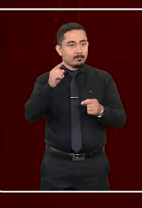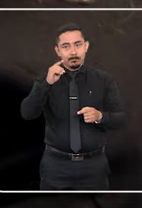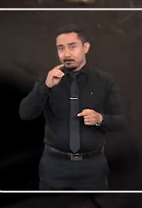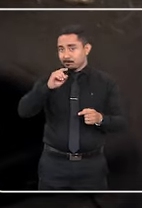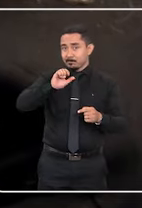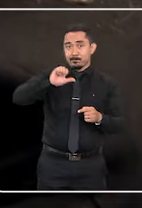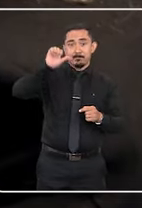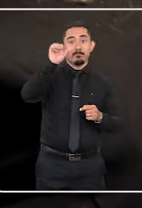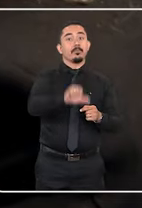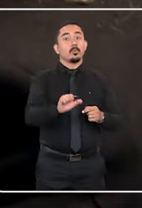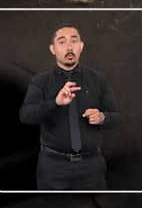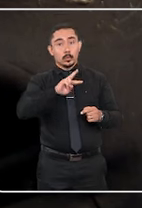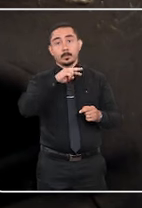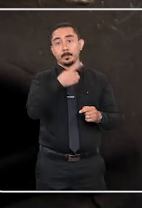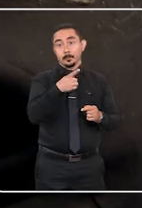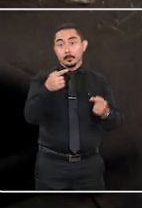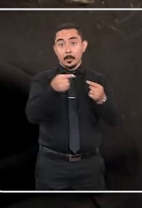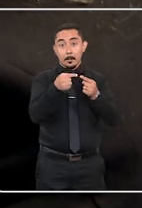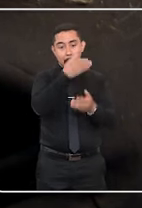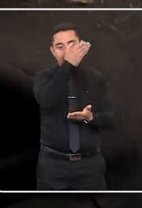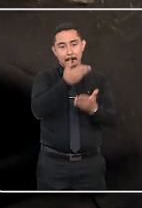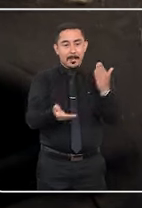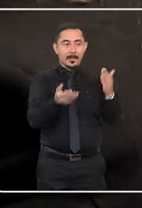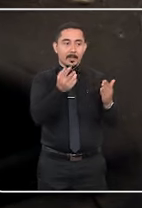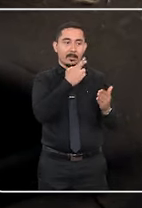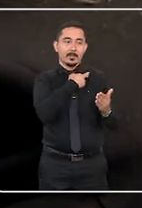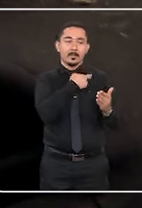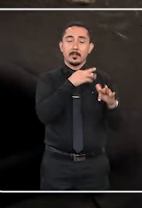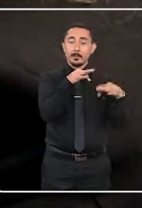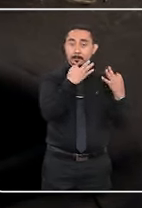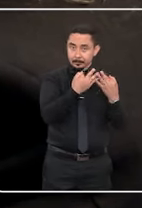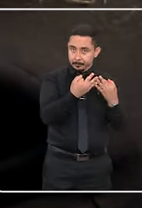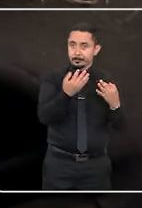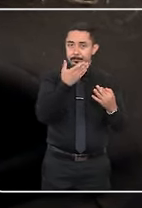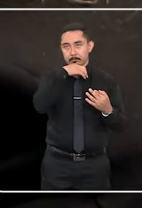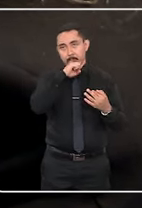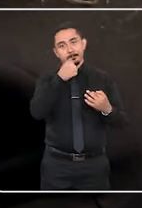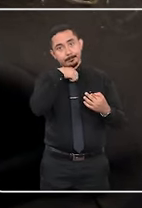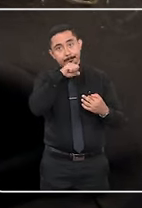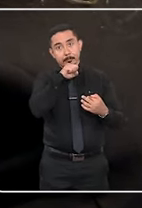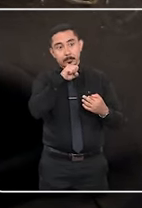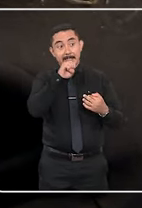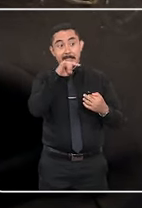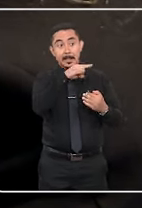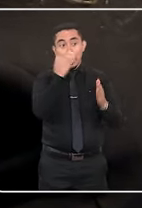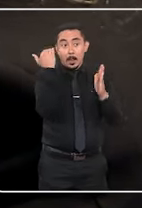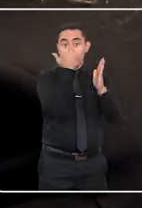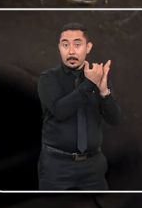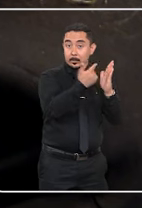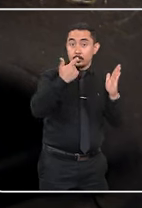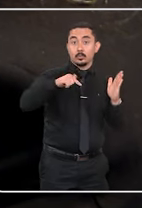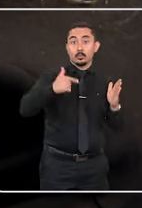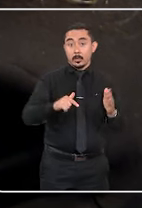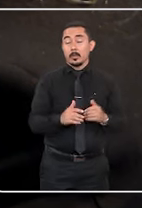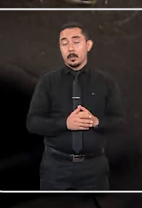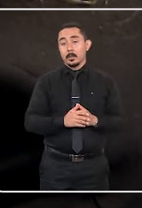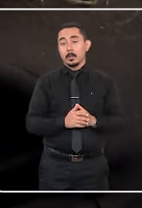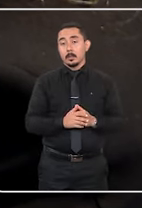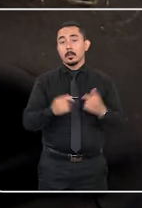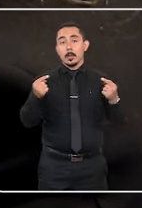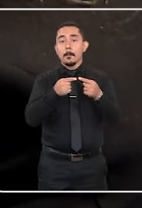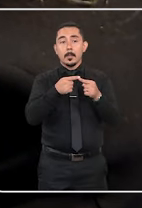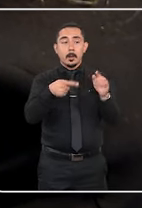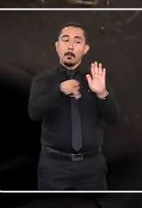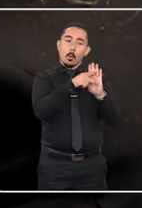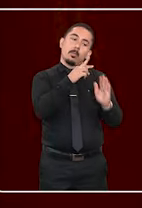mais drástica que a gente chama de destituição da autoridade parental, caso ele não cumpra essas funções inerentes ao exercício